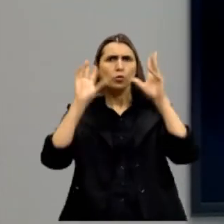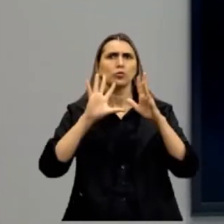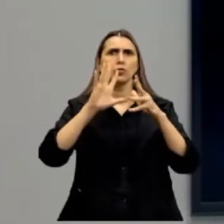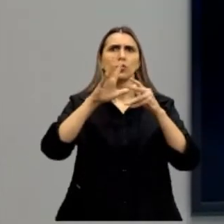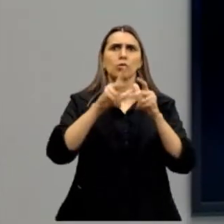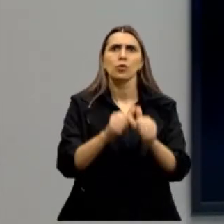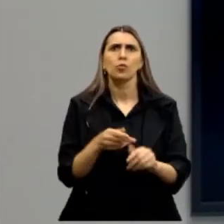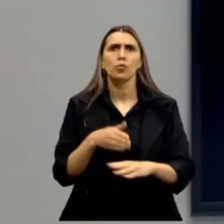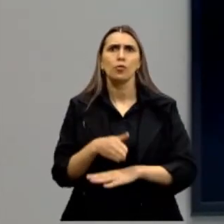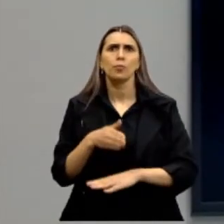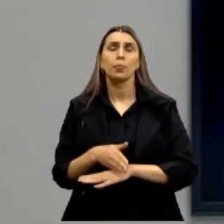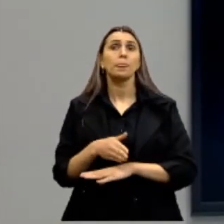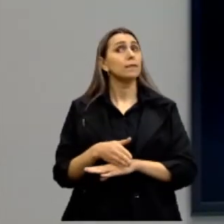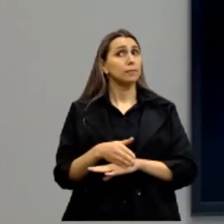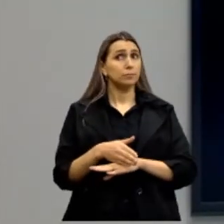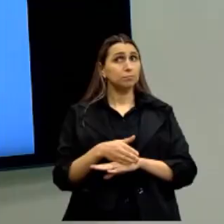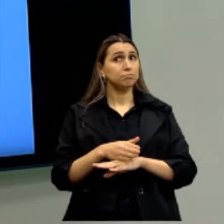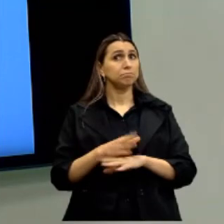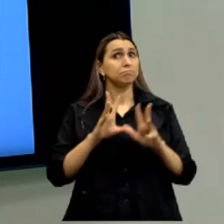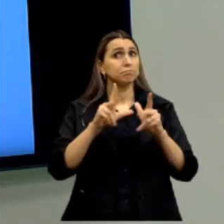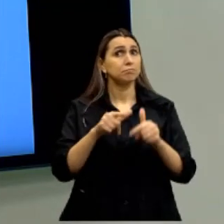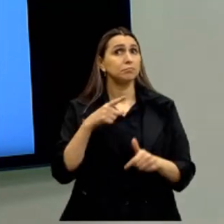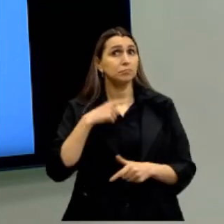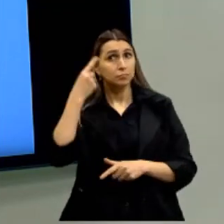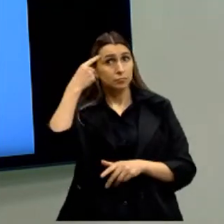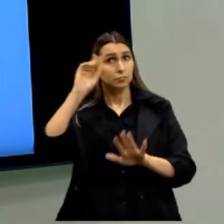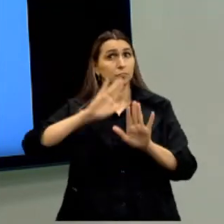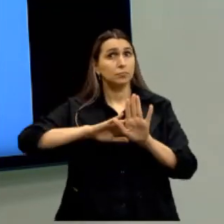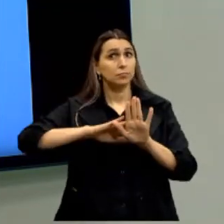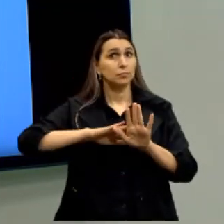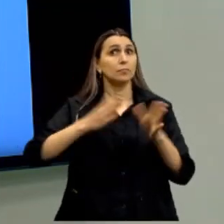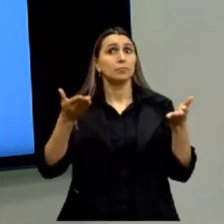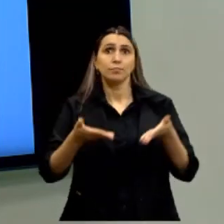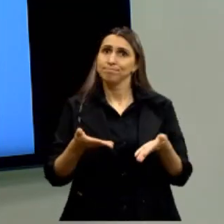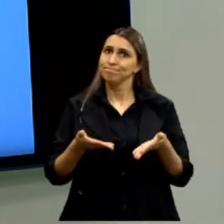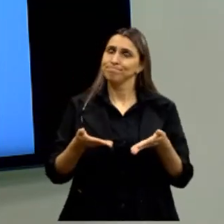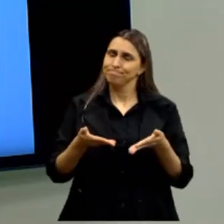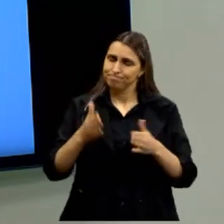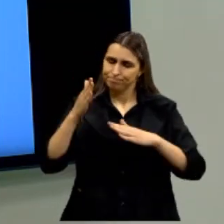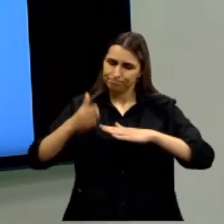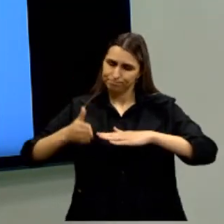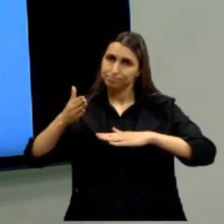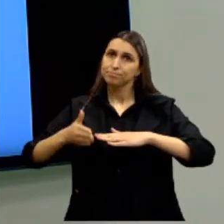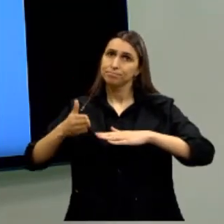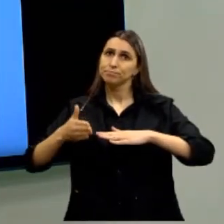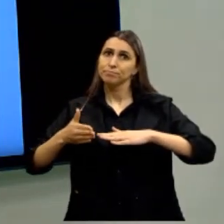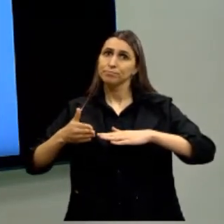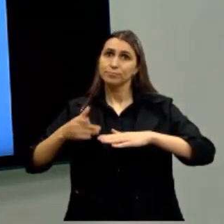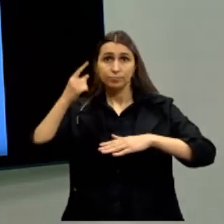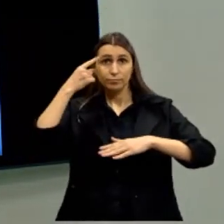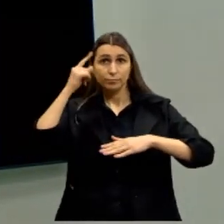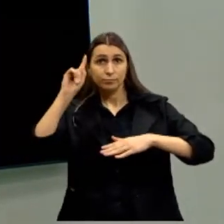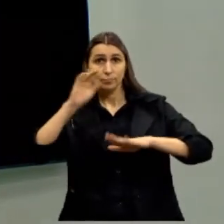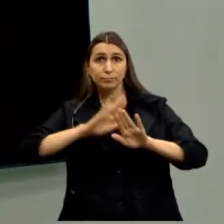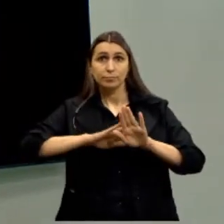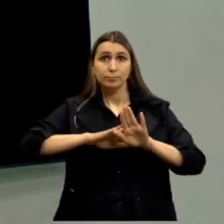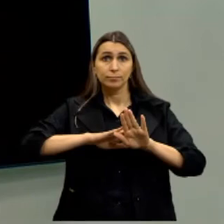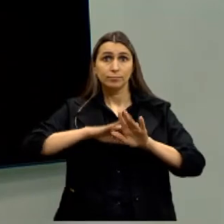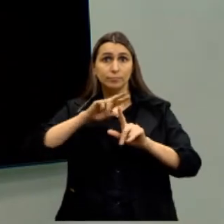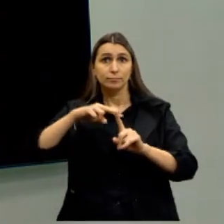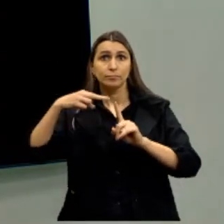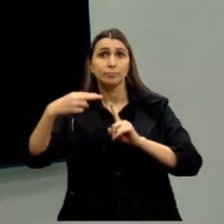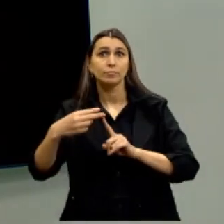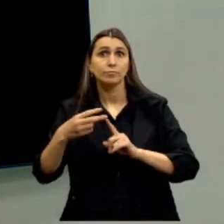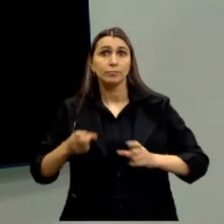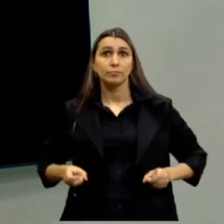participavam, todos tinham ideais, agora, na modernidade, os ideais estão voltados para a ideia